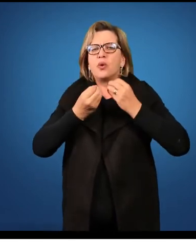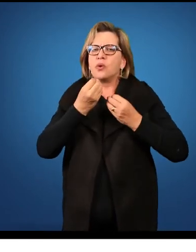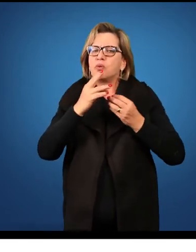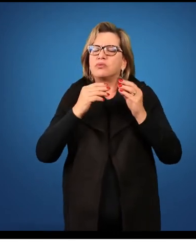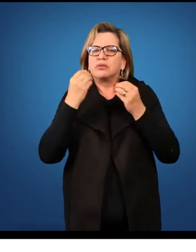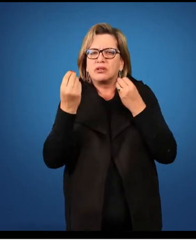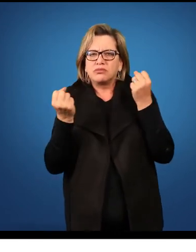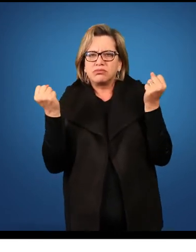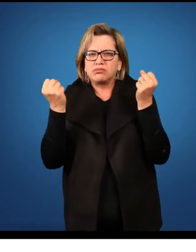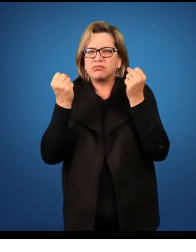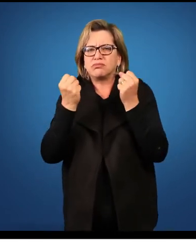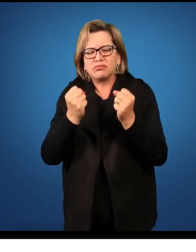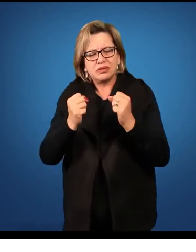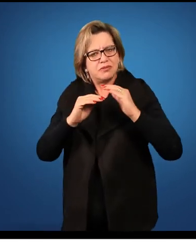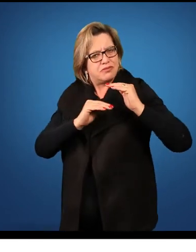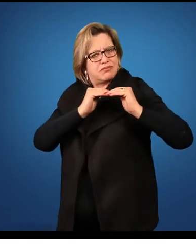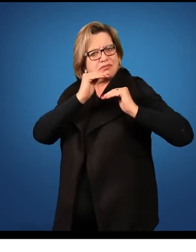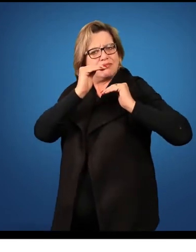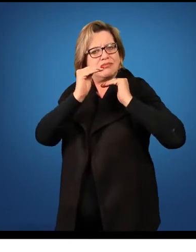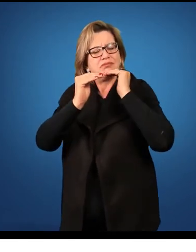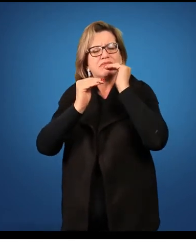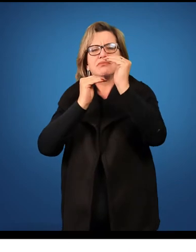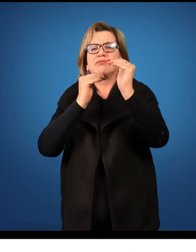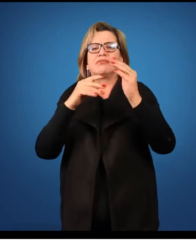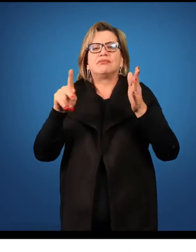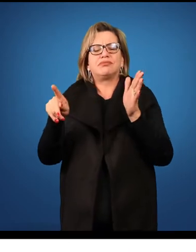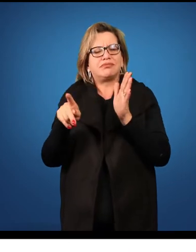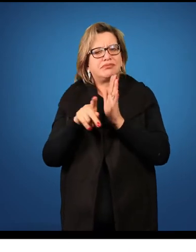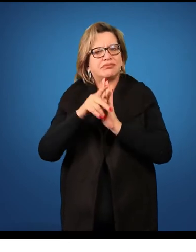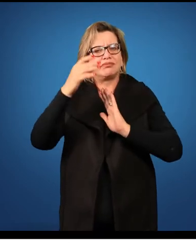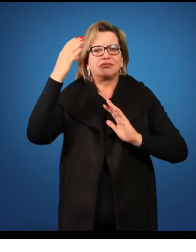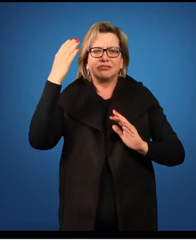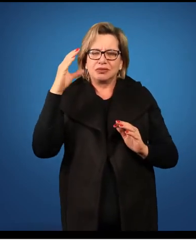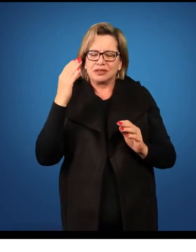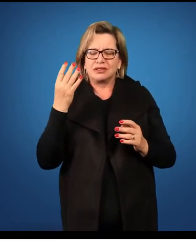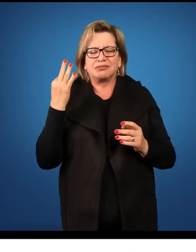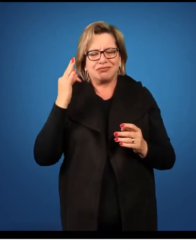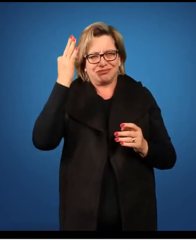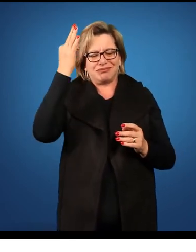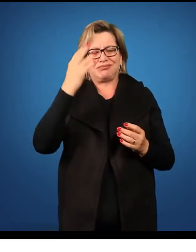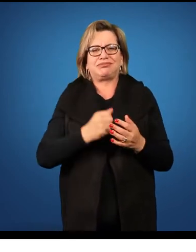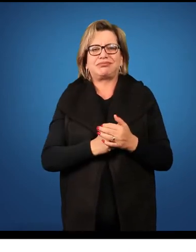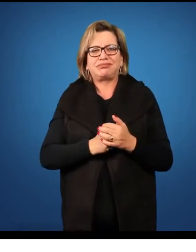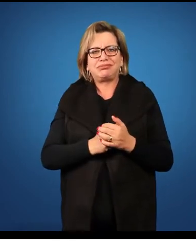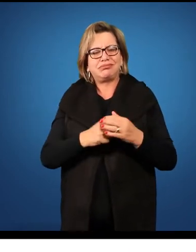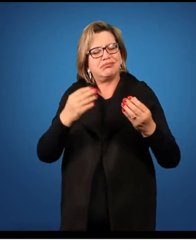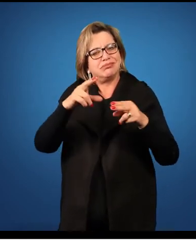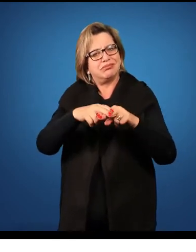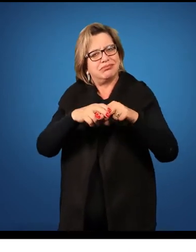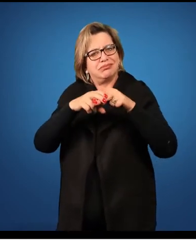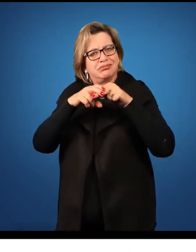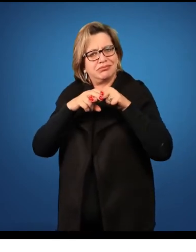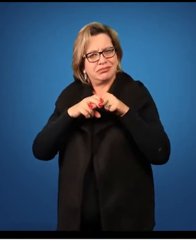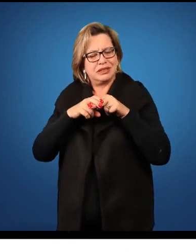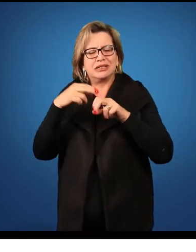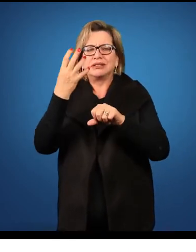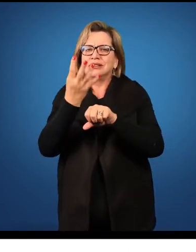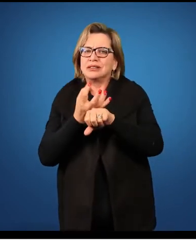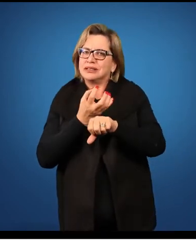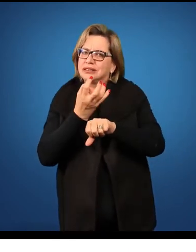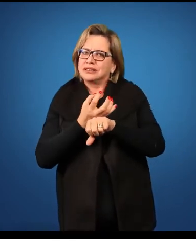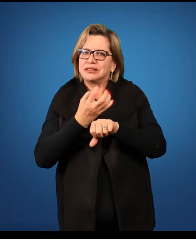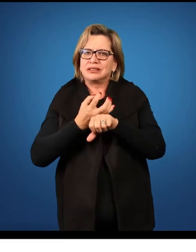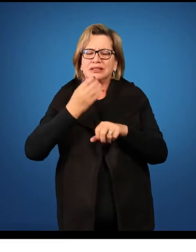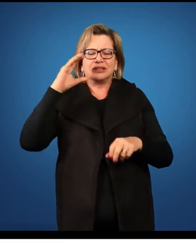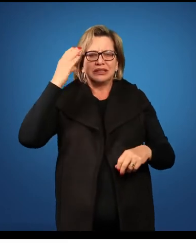podemos avançar em relação a essas teorias. Então, nesse caso, na disciplina de ciência,